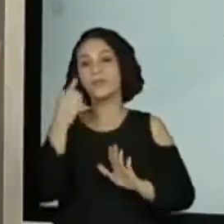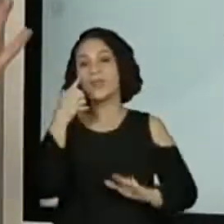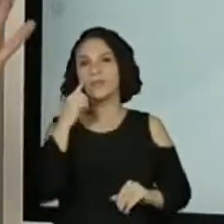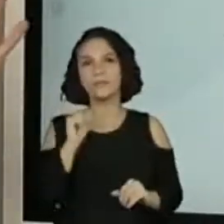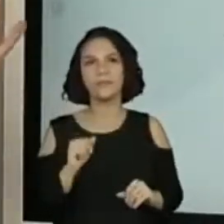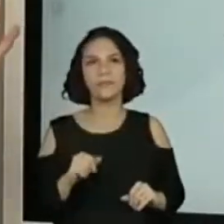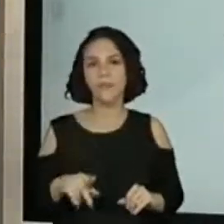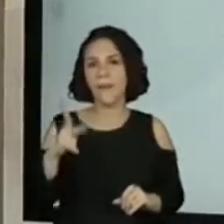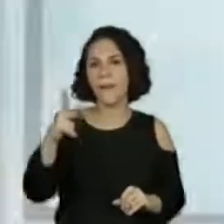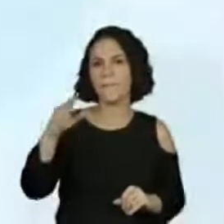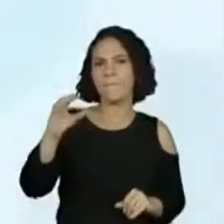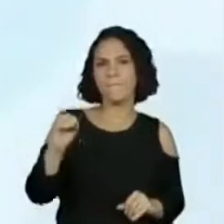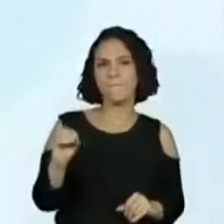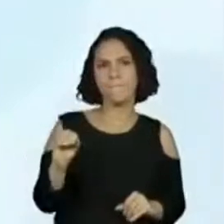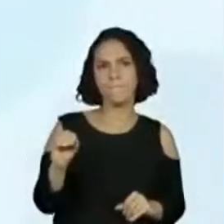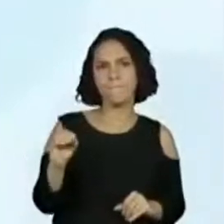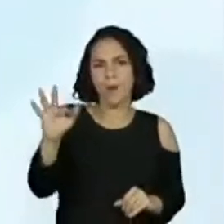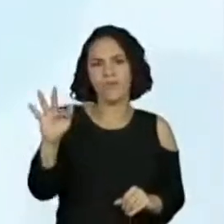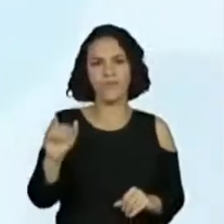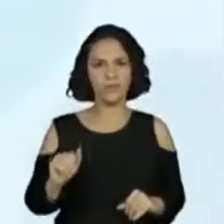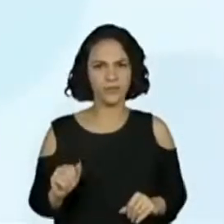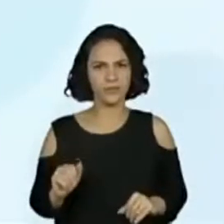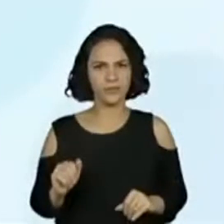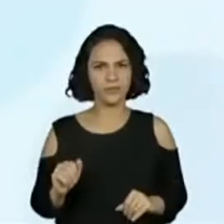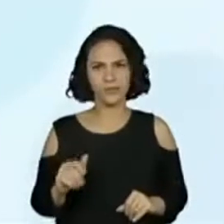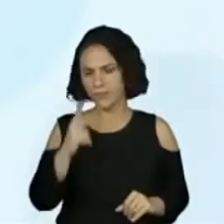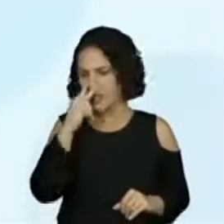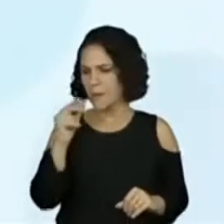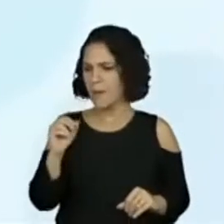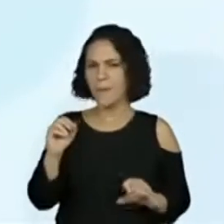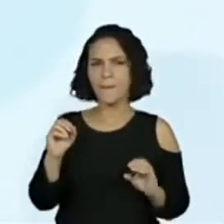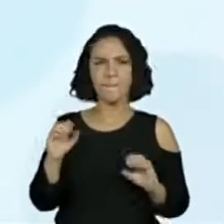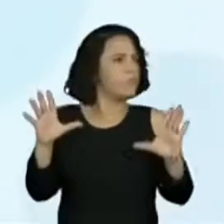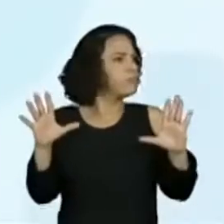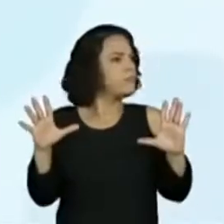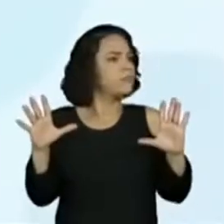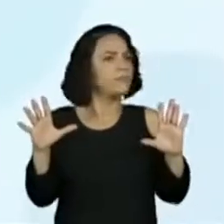puff, puff, puff, puff,